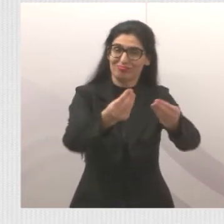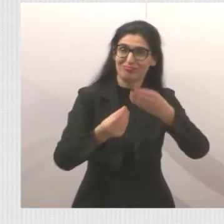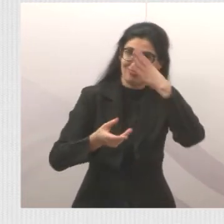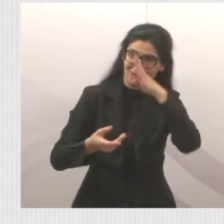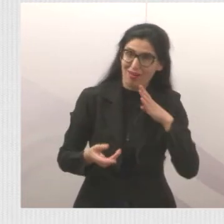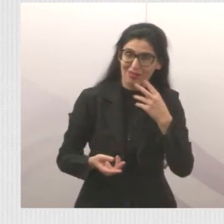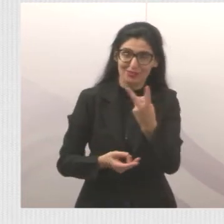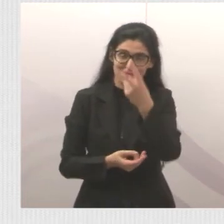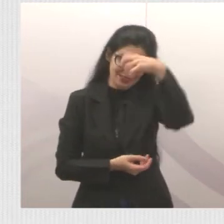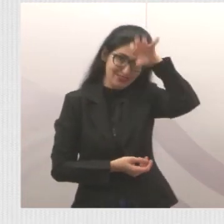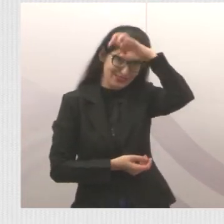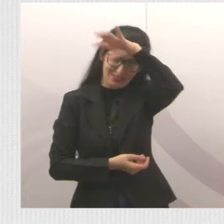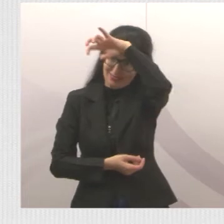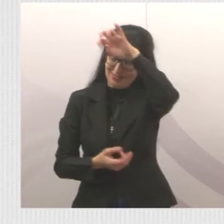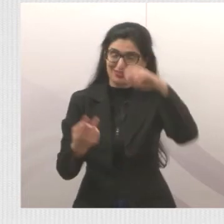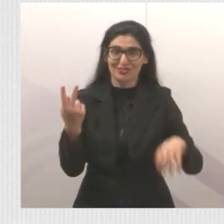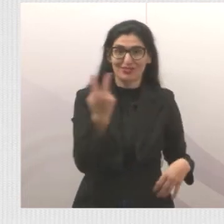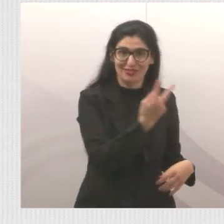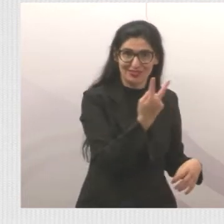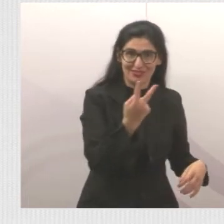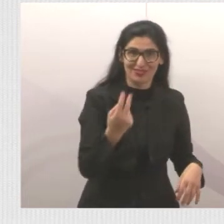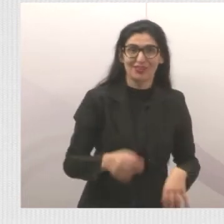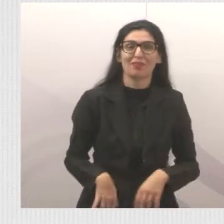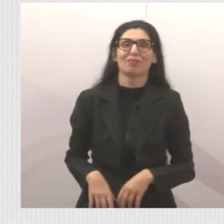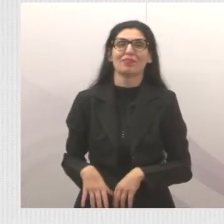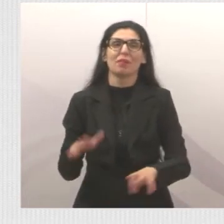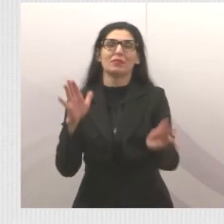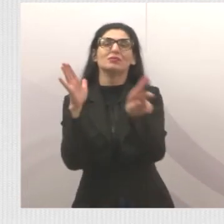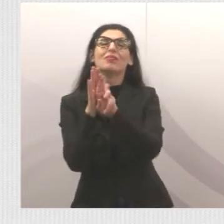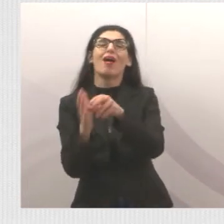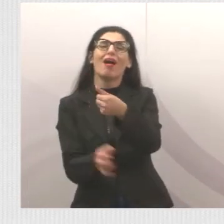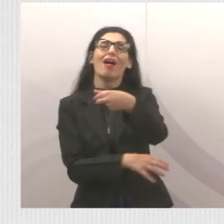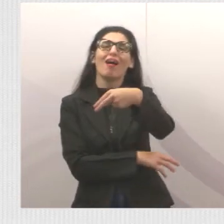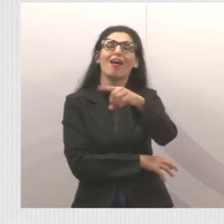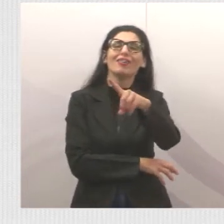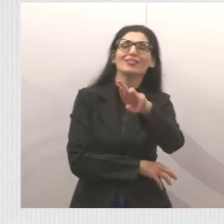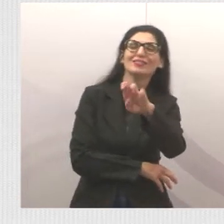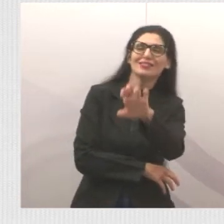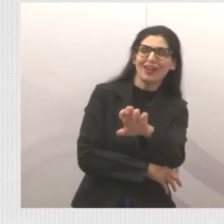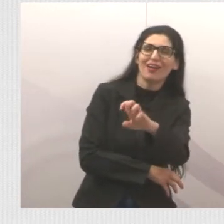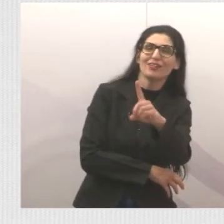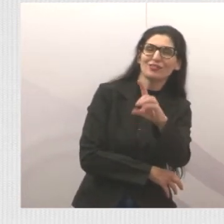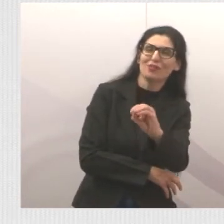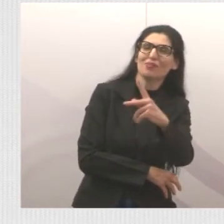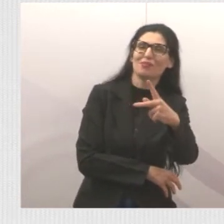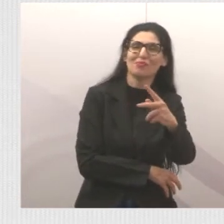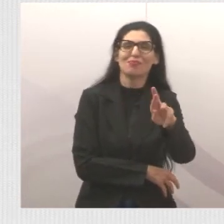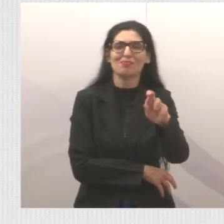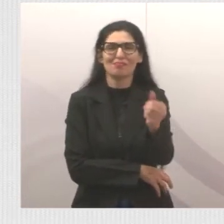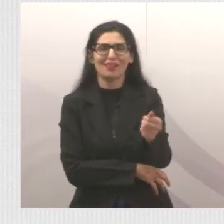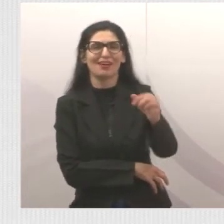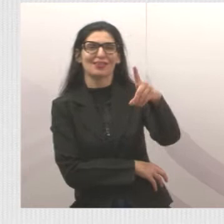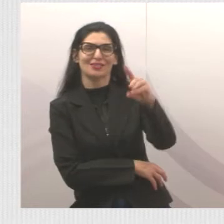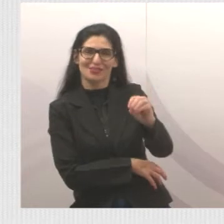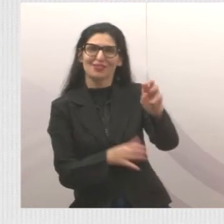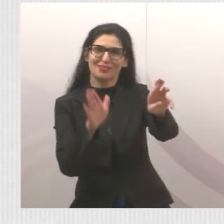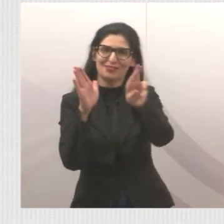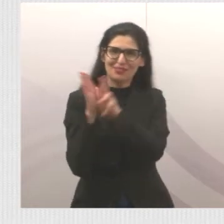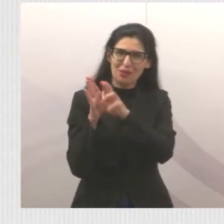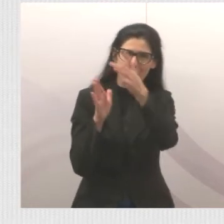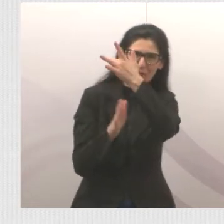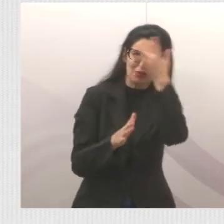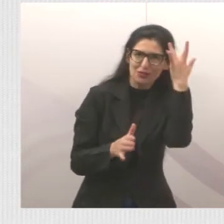lá, Márcio Vino, foi o André do Prado. Então, eu uma foto que é o André do Prado. Gente boa, gente